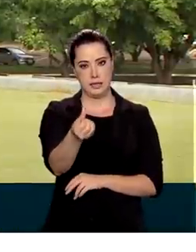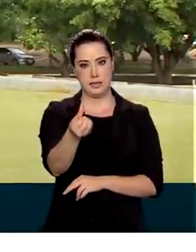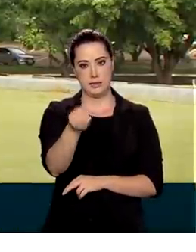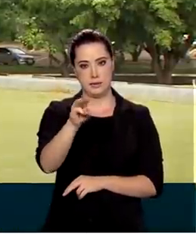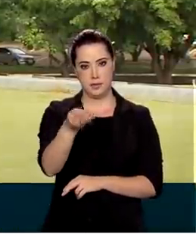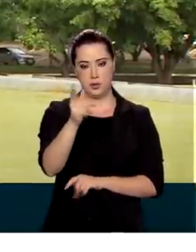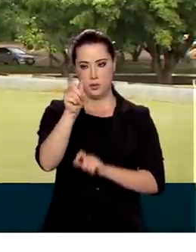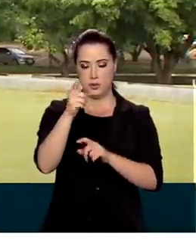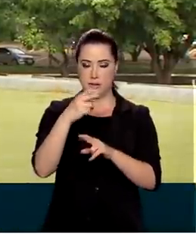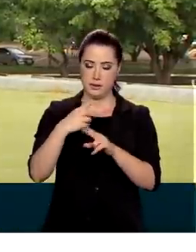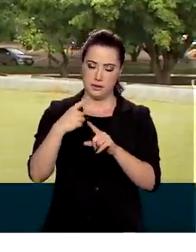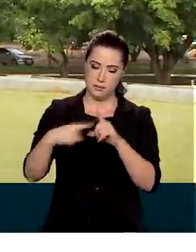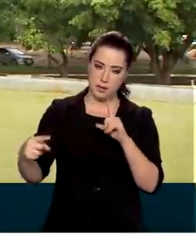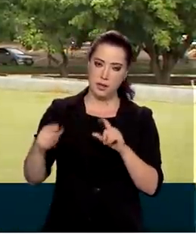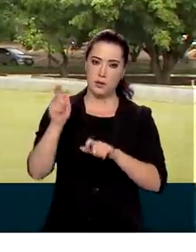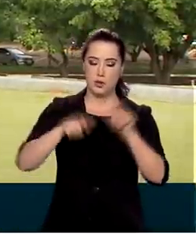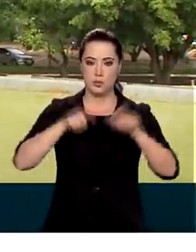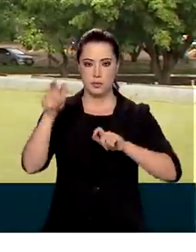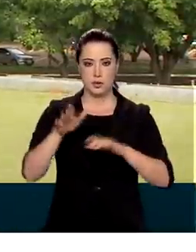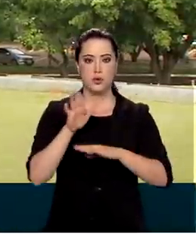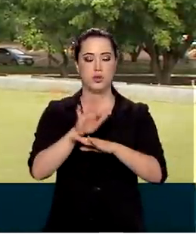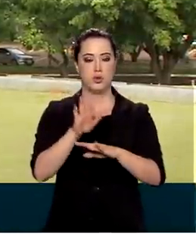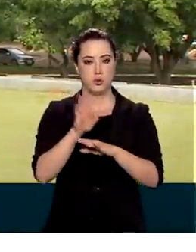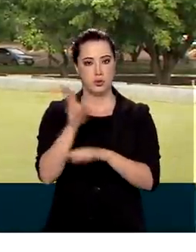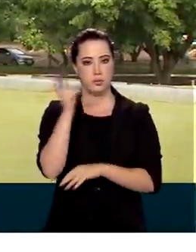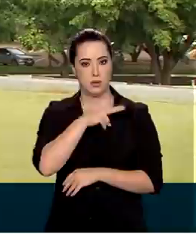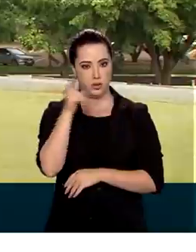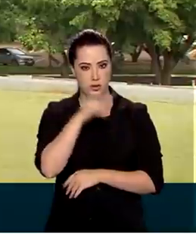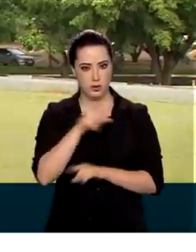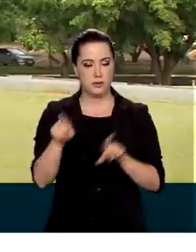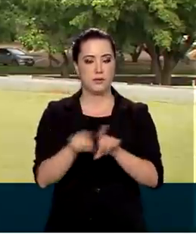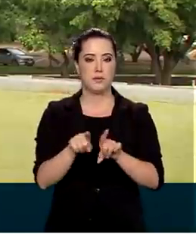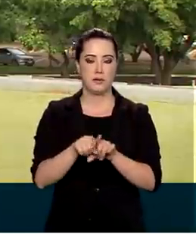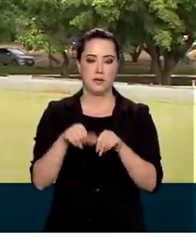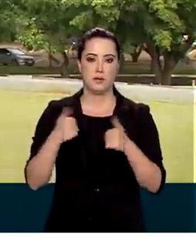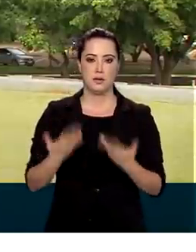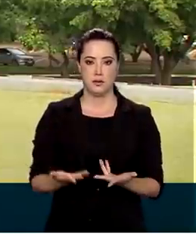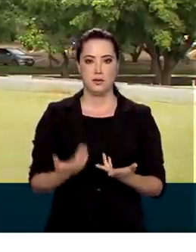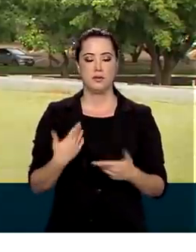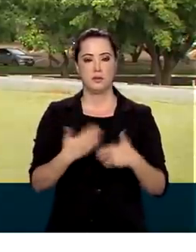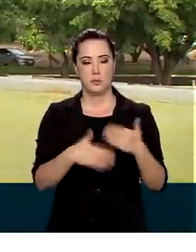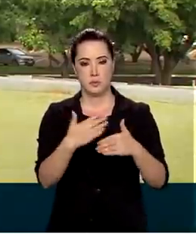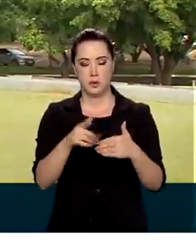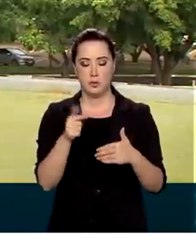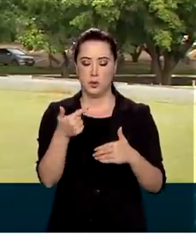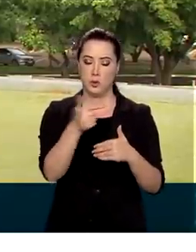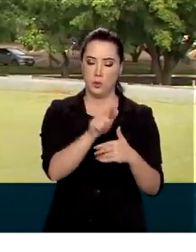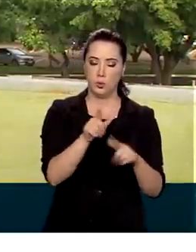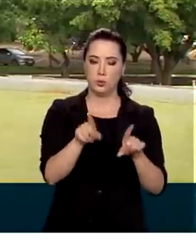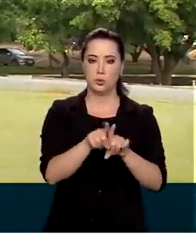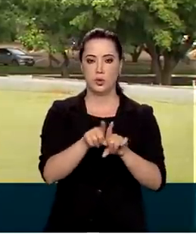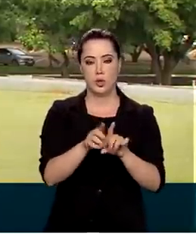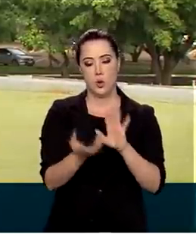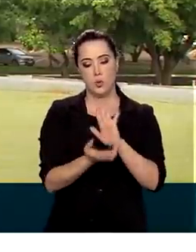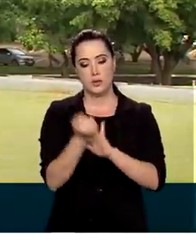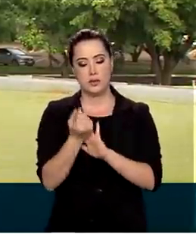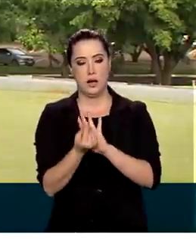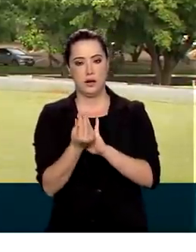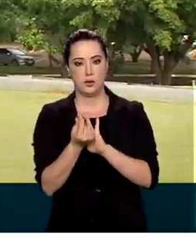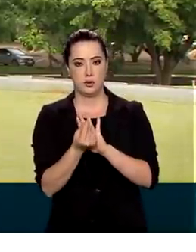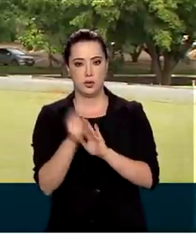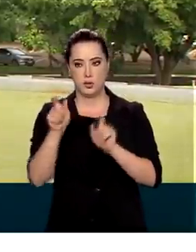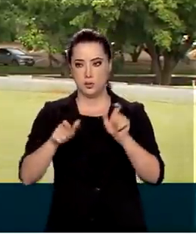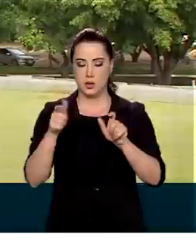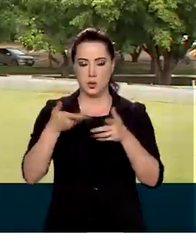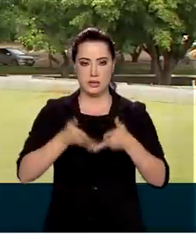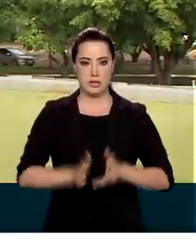de beneficiários do auxílio emergencial e também do auxílio emergencial extensão. O saque em dinheiro foi para